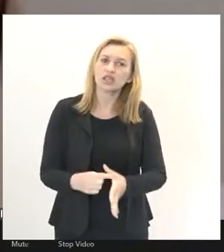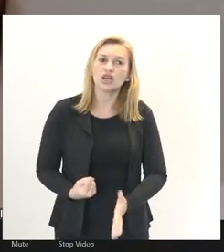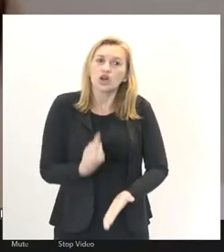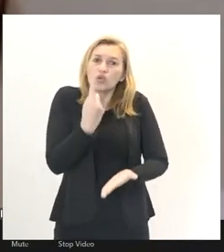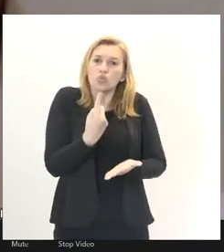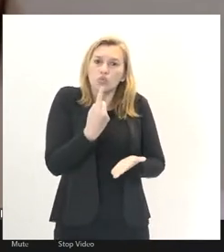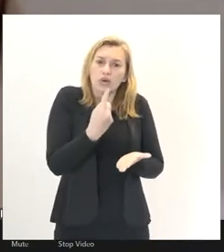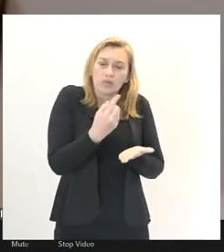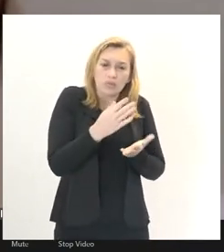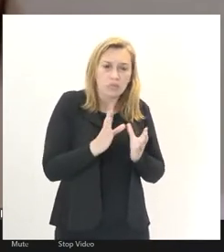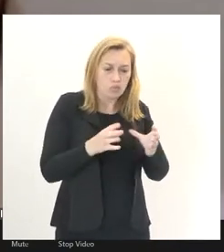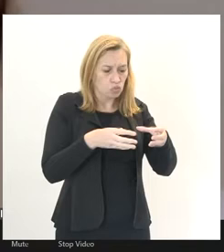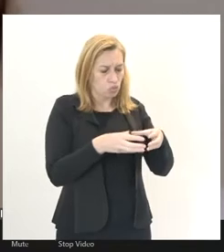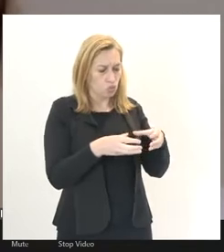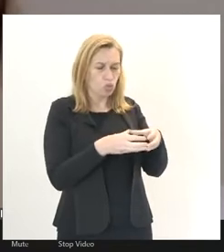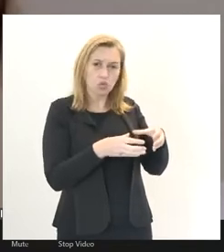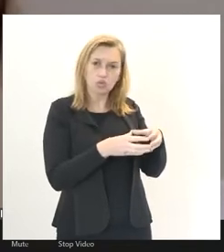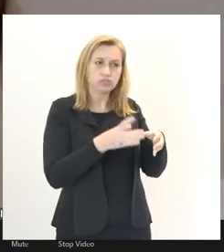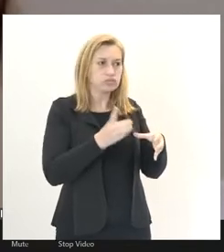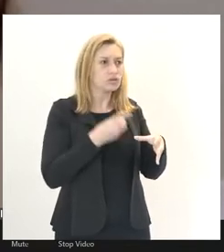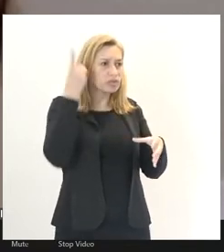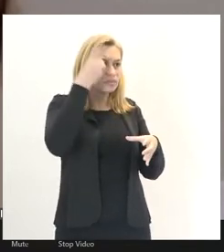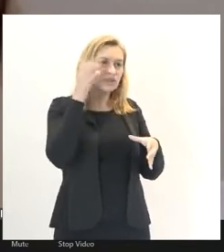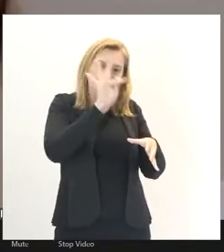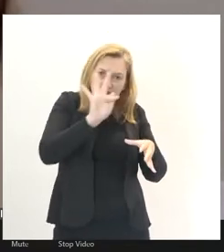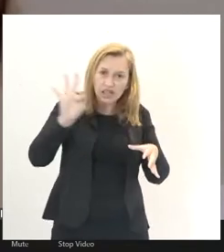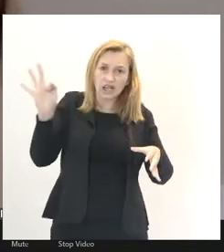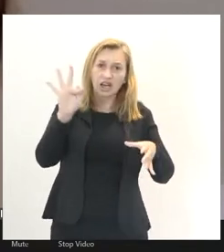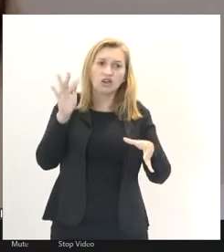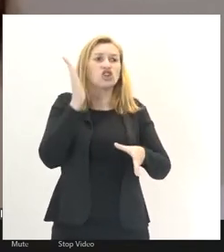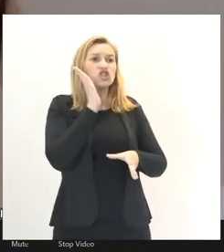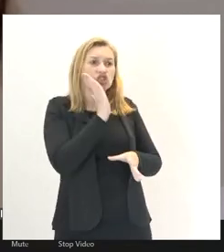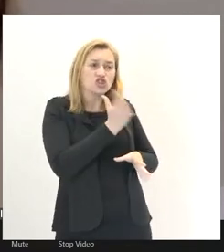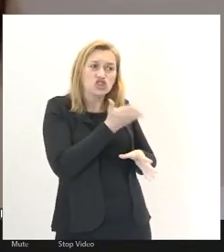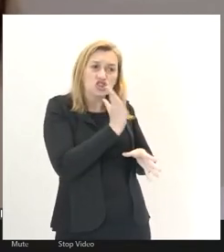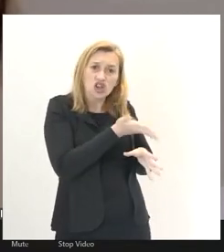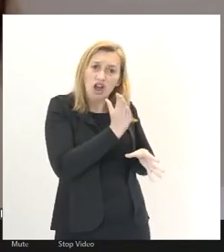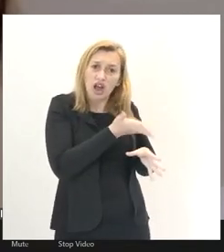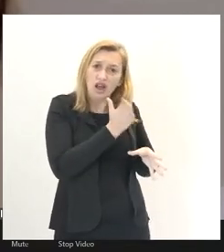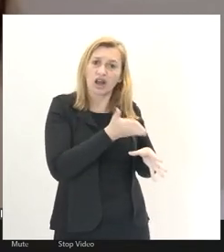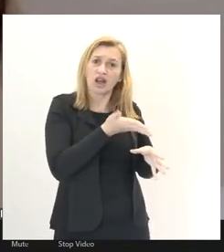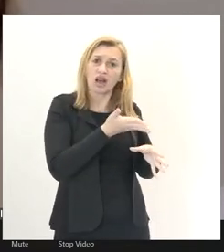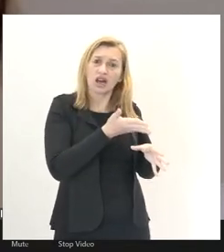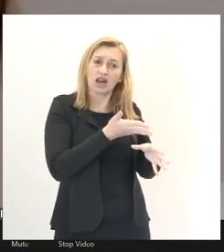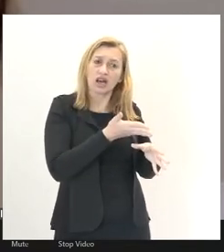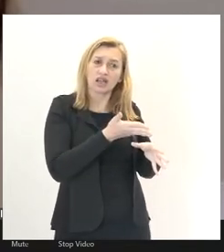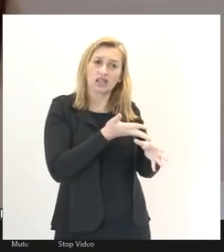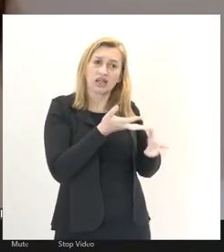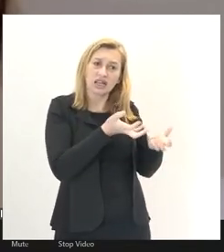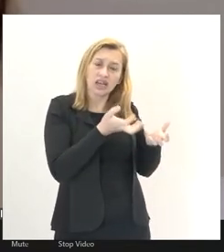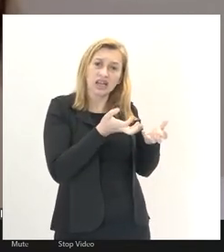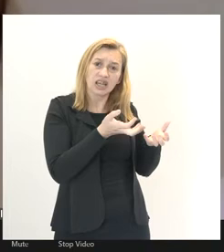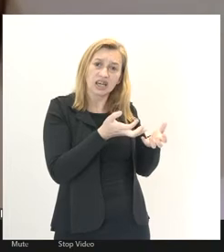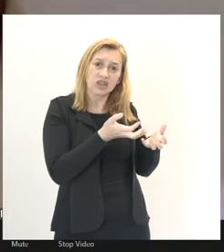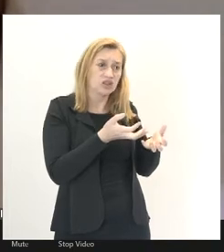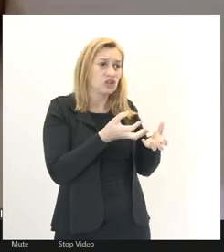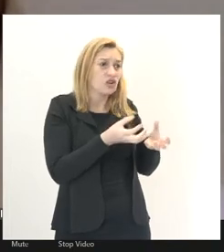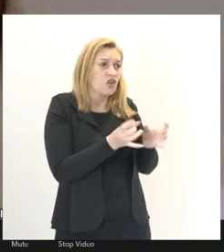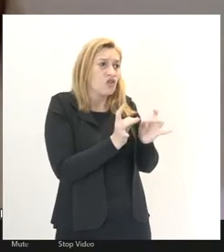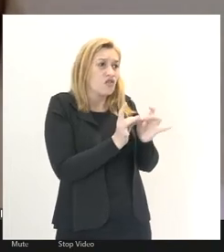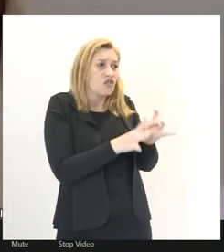significativa do nosso parlamento federal que já está esfacelando o segmento privado, já está